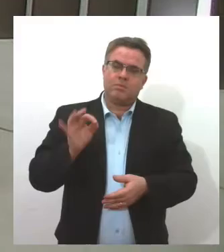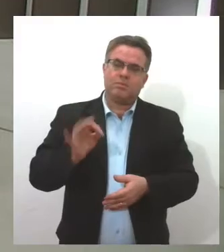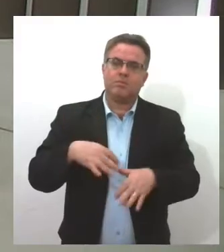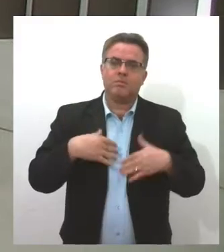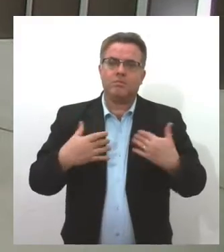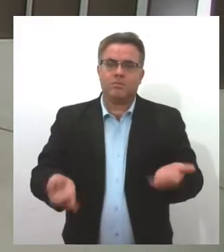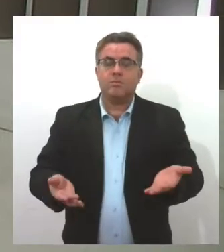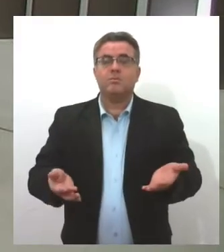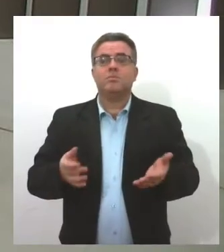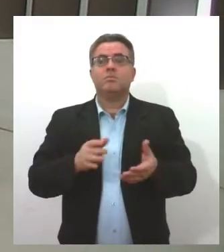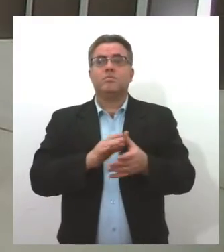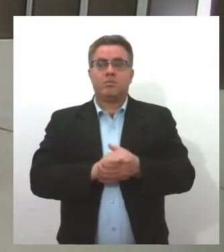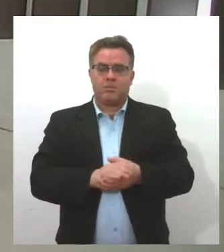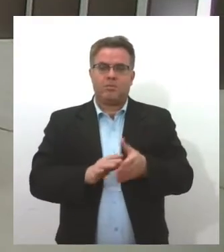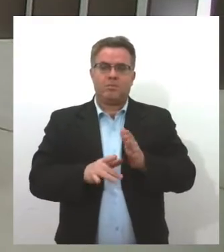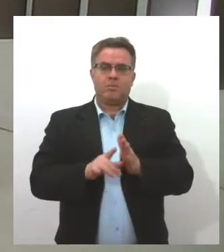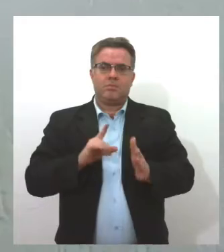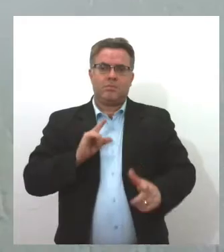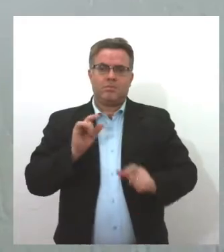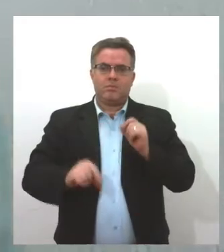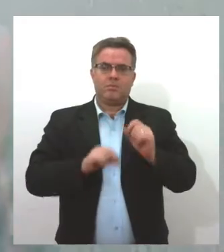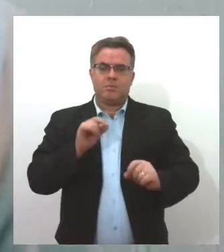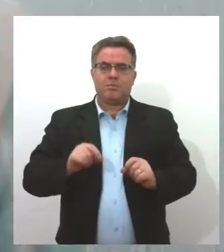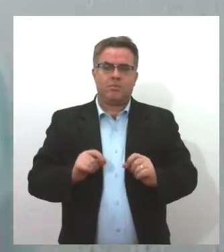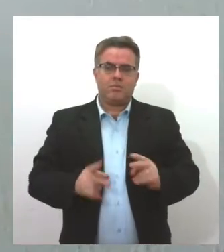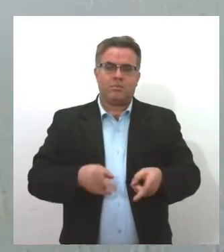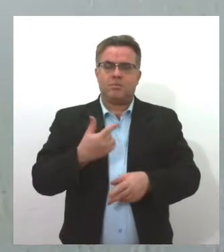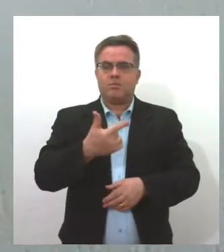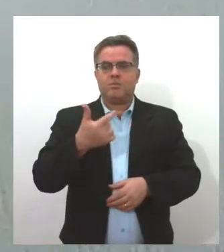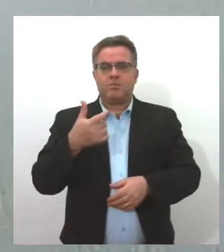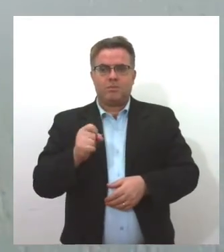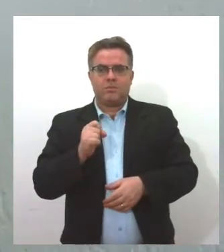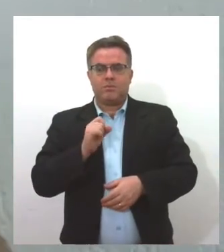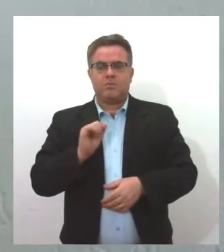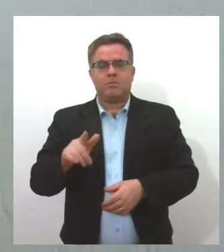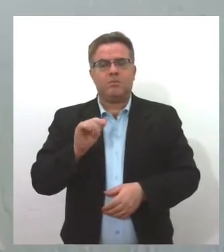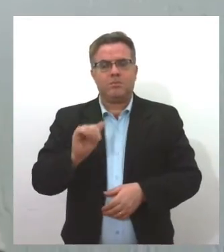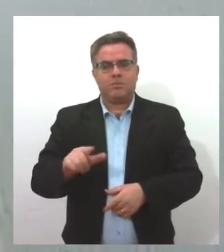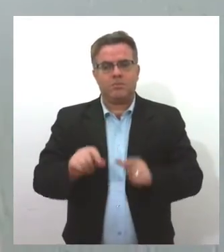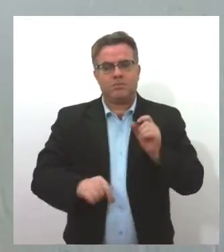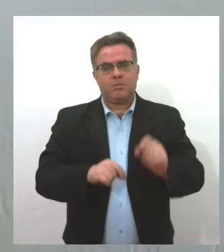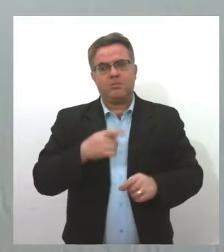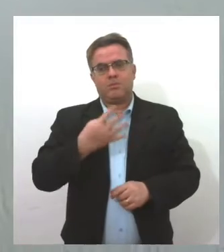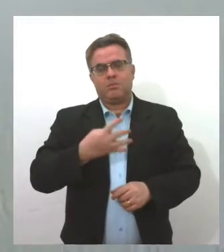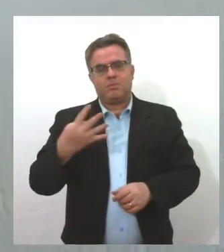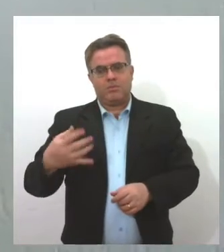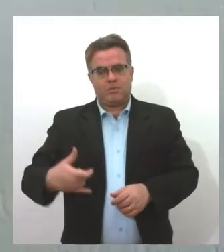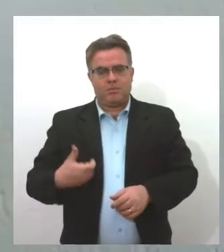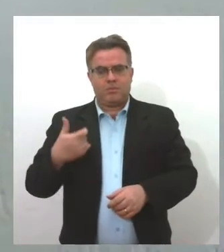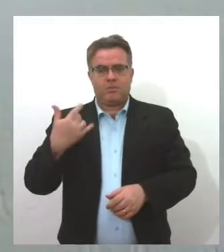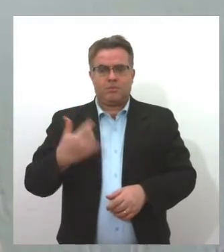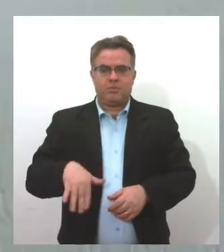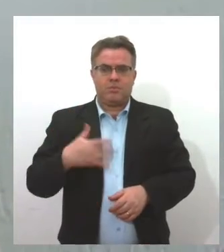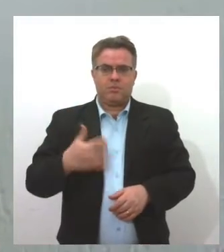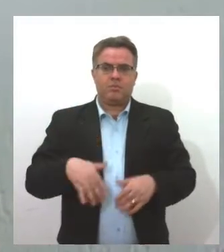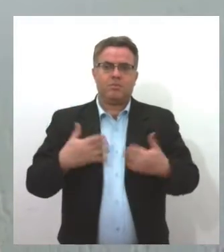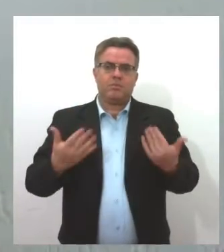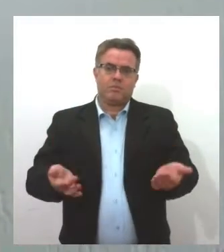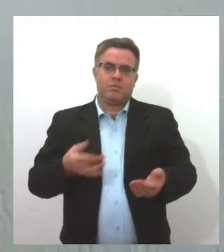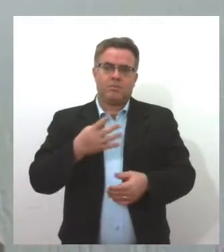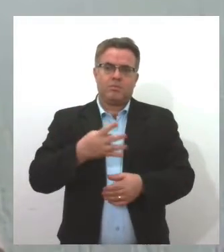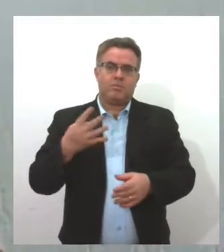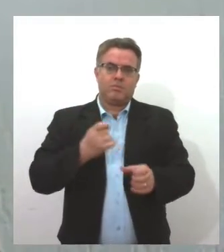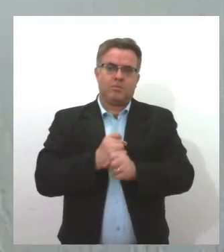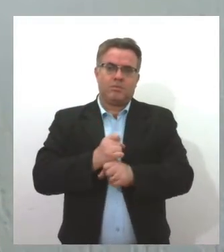Valquíria, o Emboaça completou no último dia 28 de agosto 44 anos. São 44